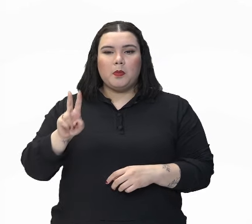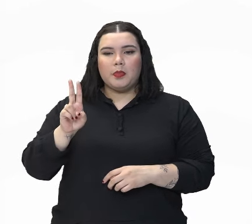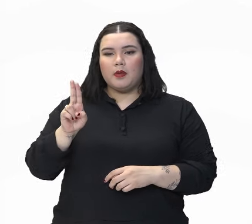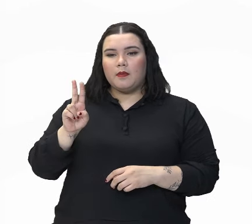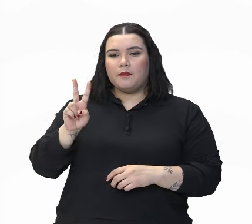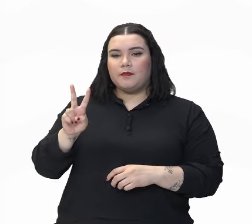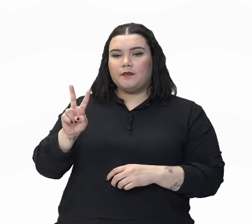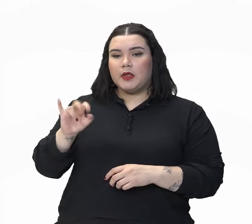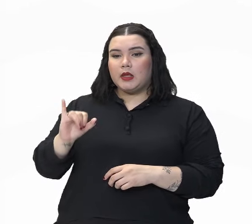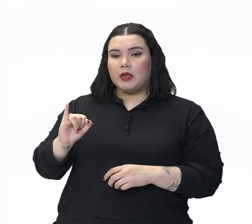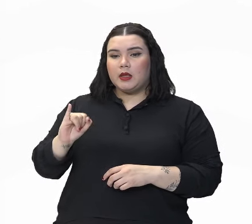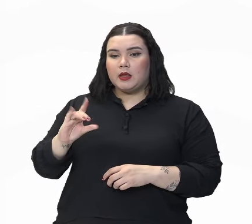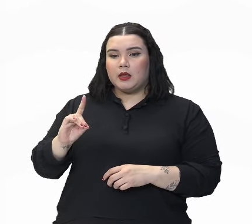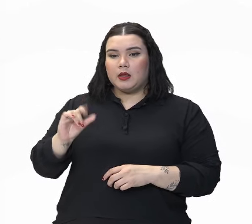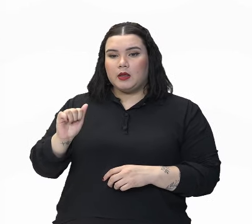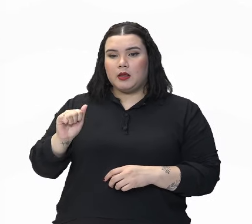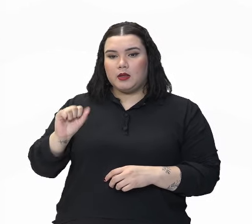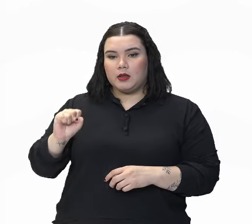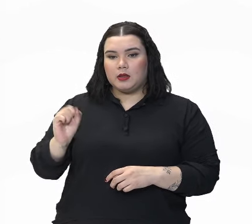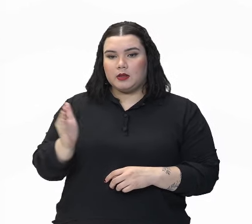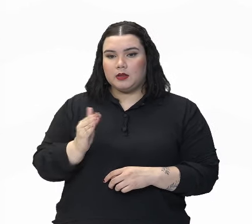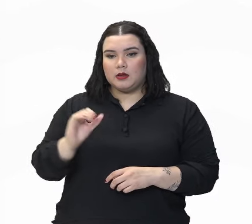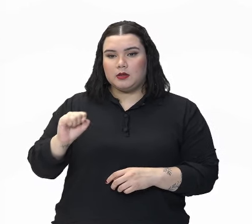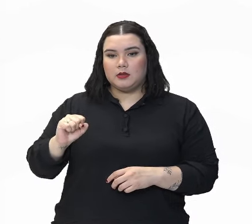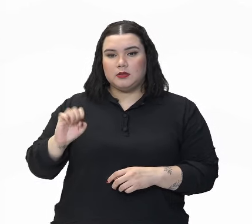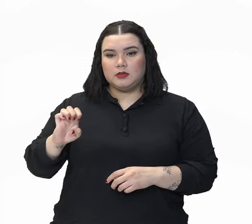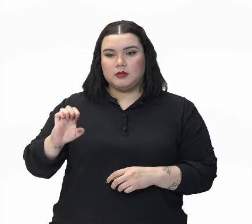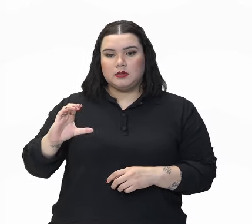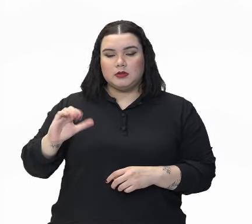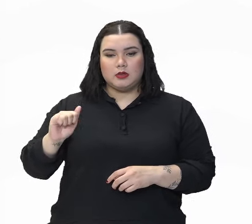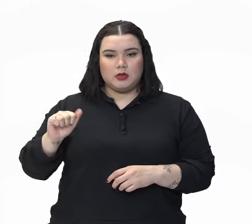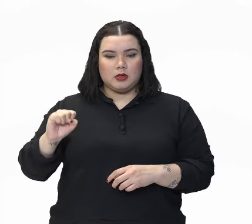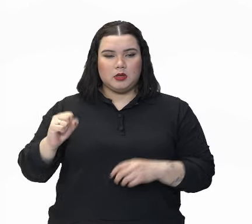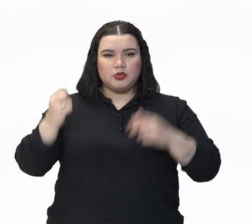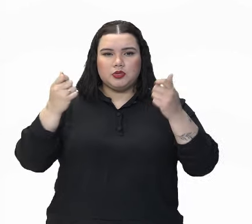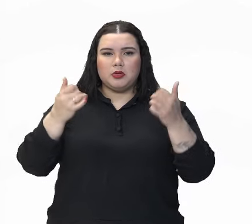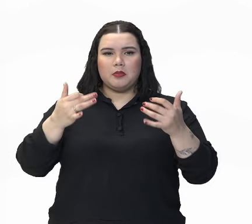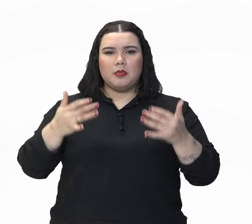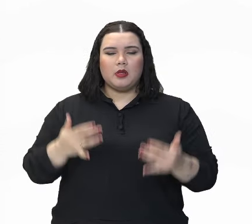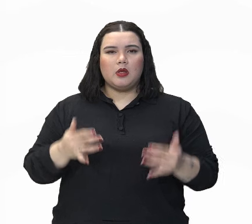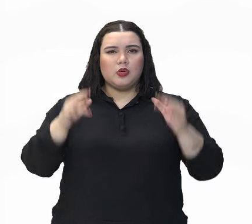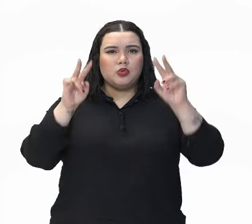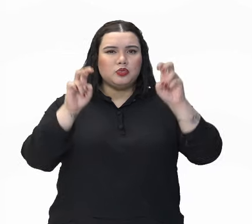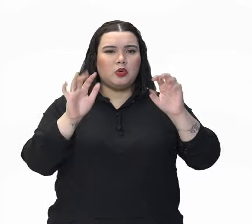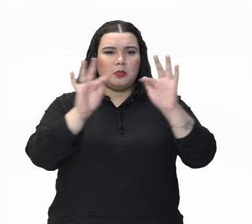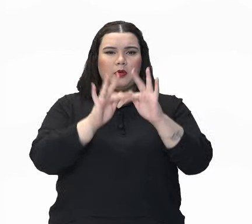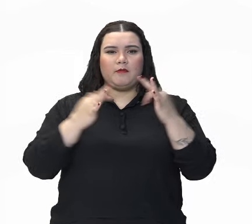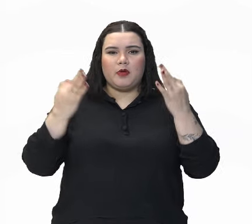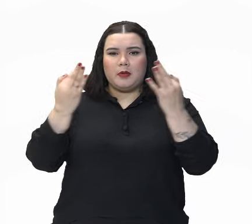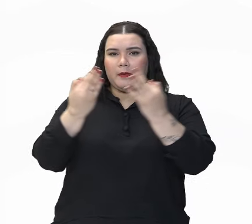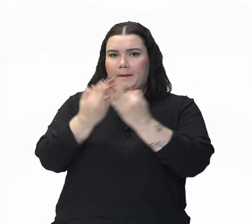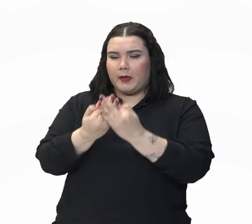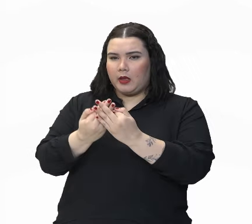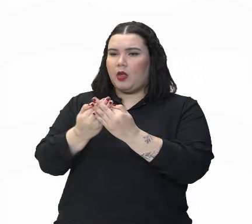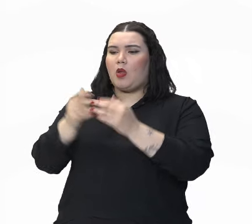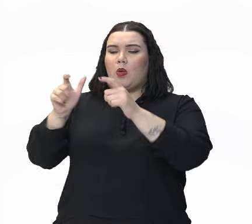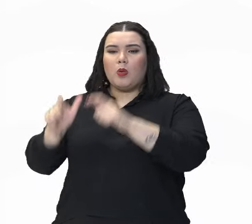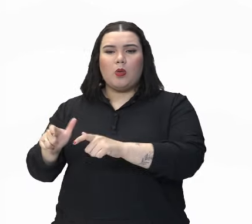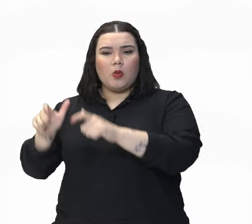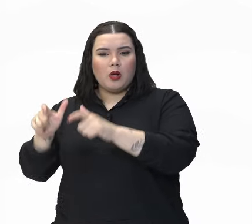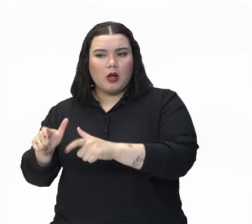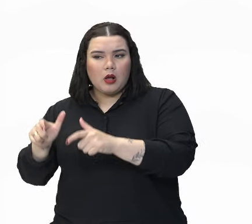texto de Vidas Secas, fala de uma família que sai de um lugar que